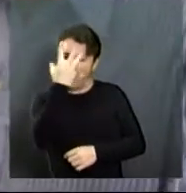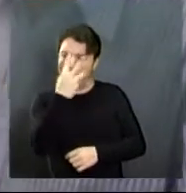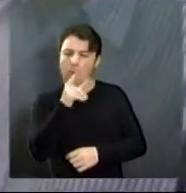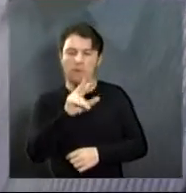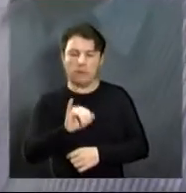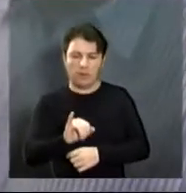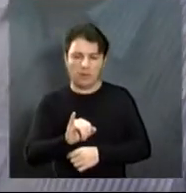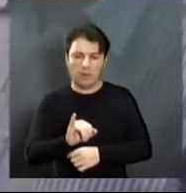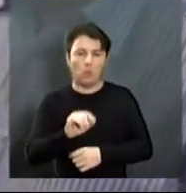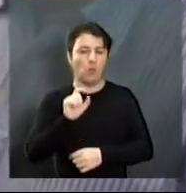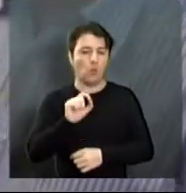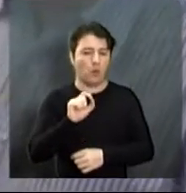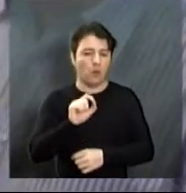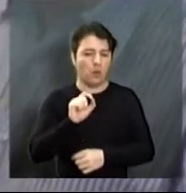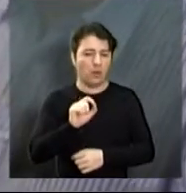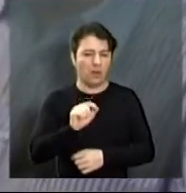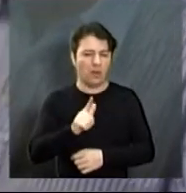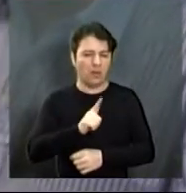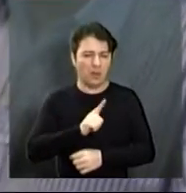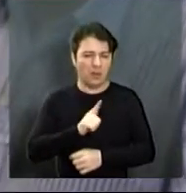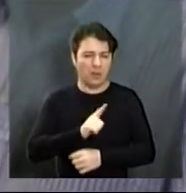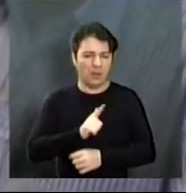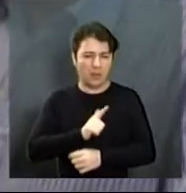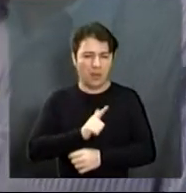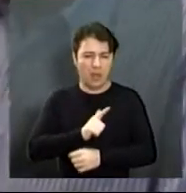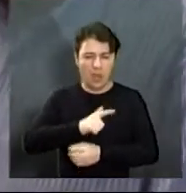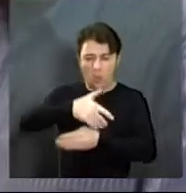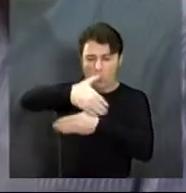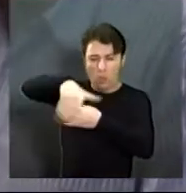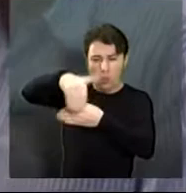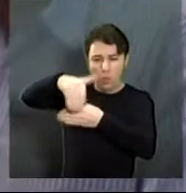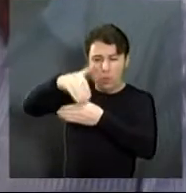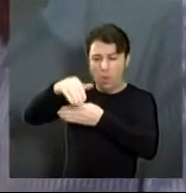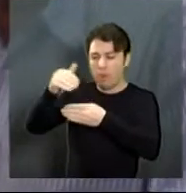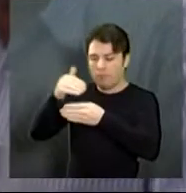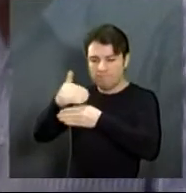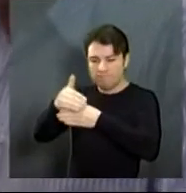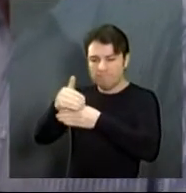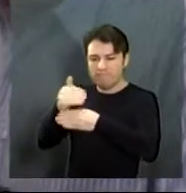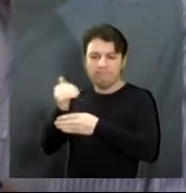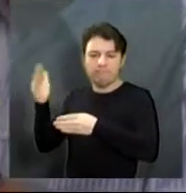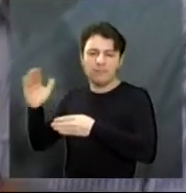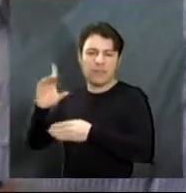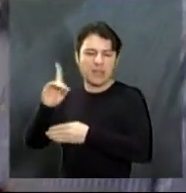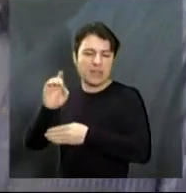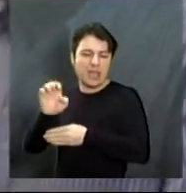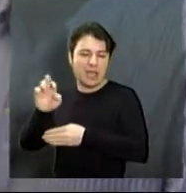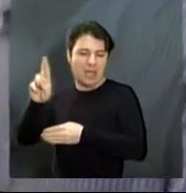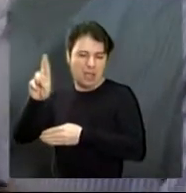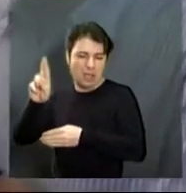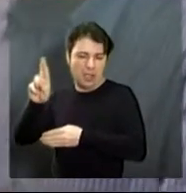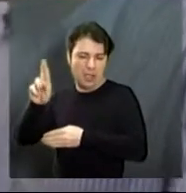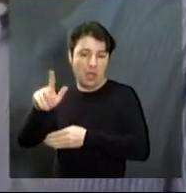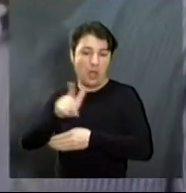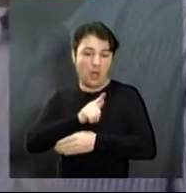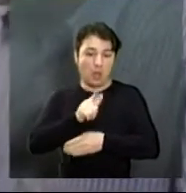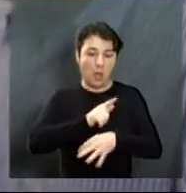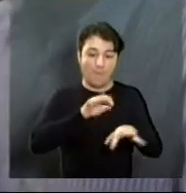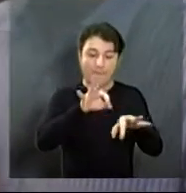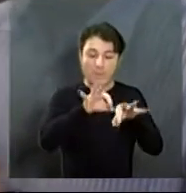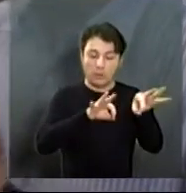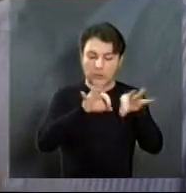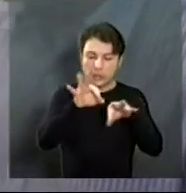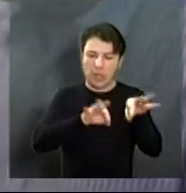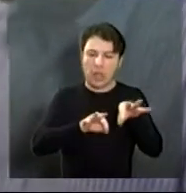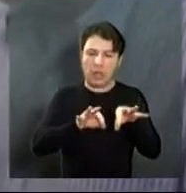Aqui é esquisito porque a Ivo Návio pertence ao DR e agora foi feita uma concessão e tem um projeto muito bonito, mas um projeto